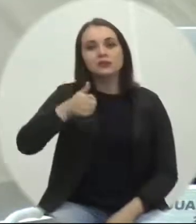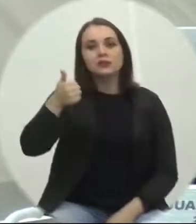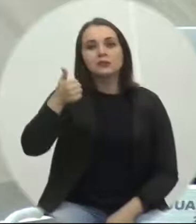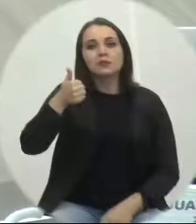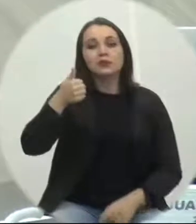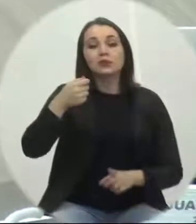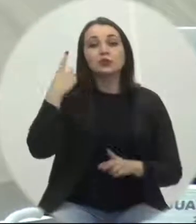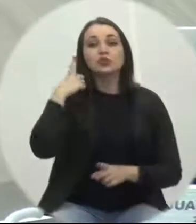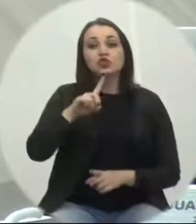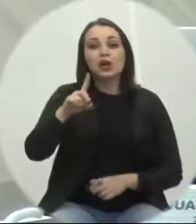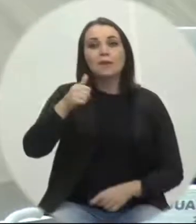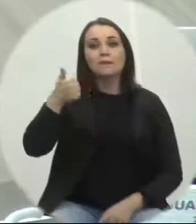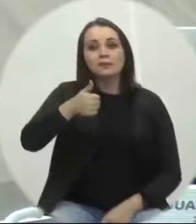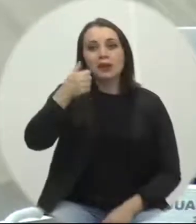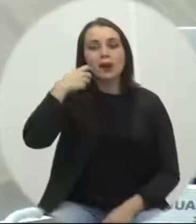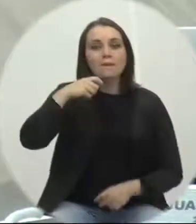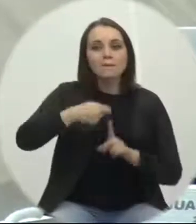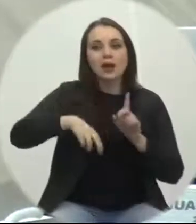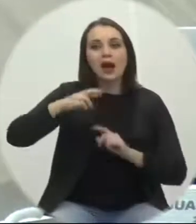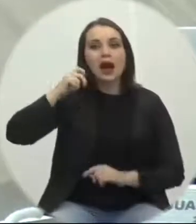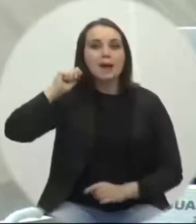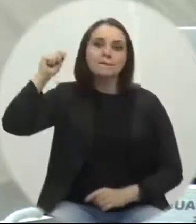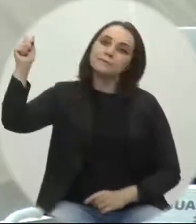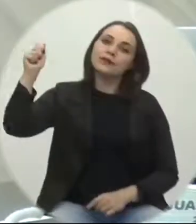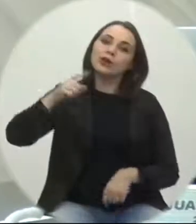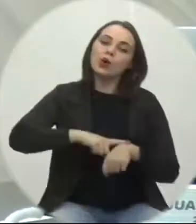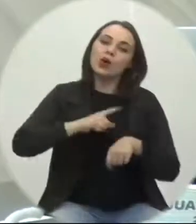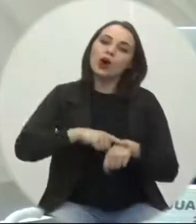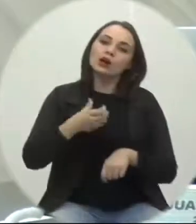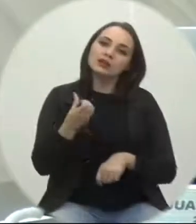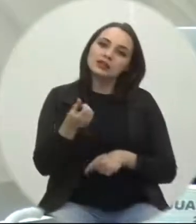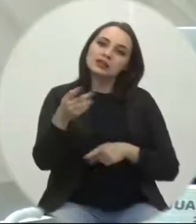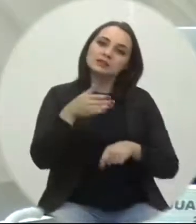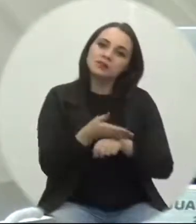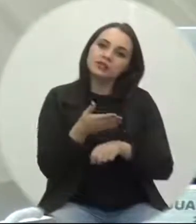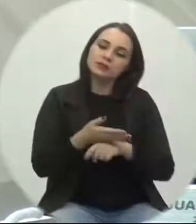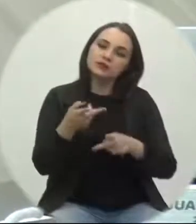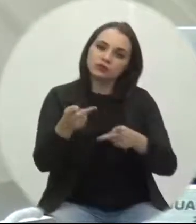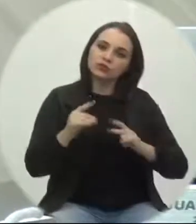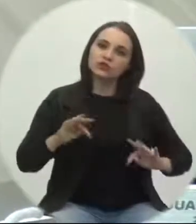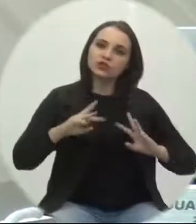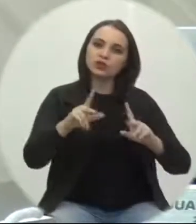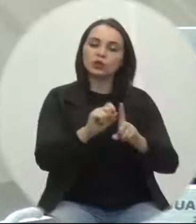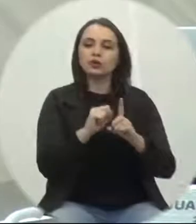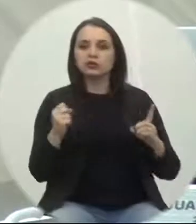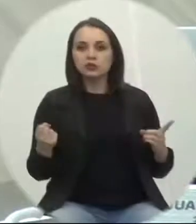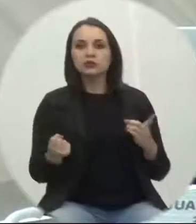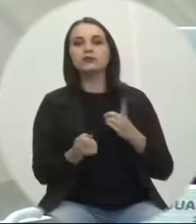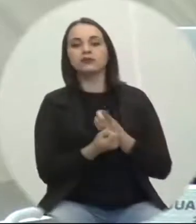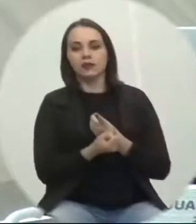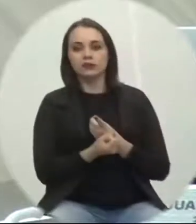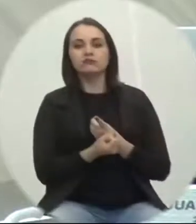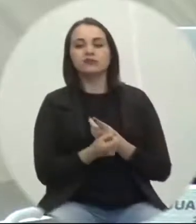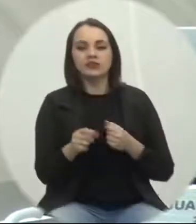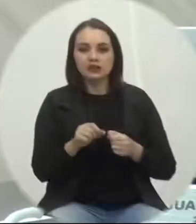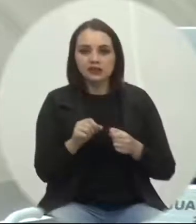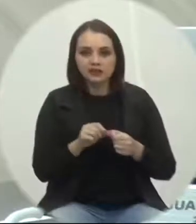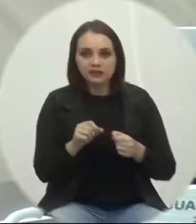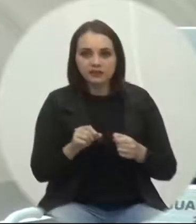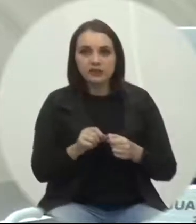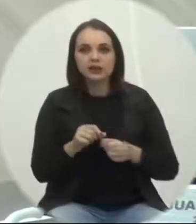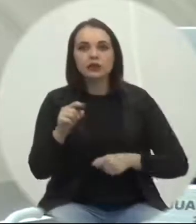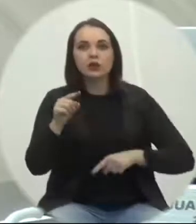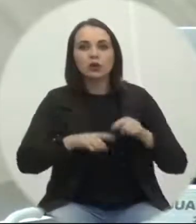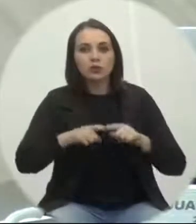2021 às 18h com a participação e convite a toda a sociedade e realizada através do sistema de